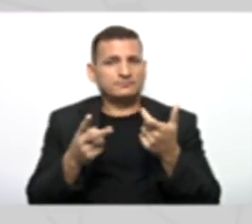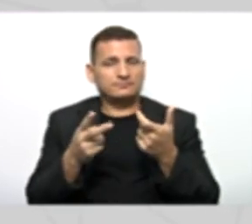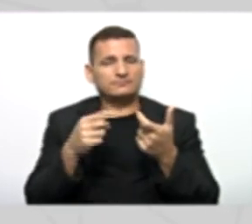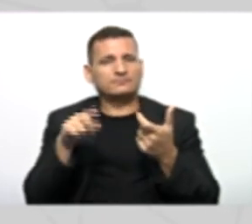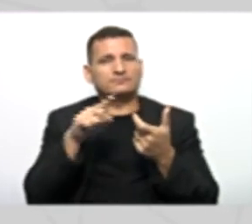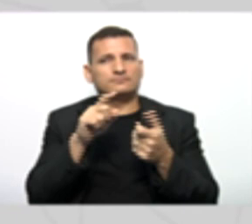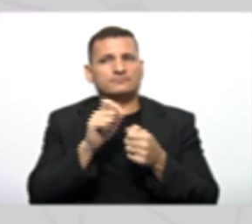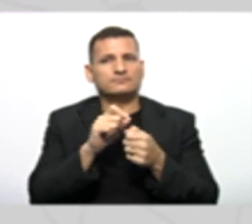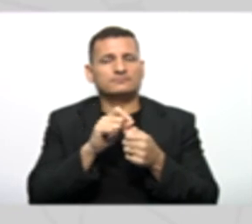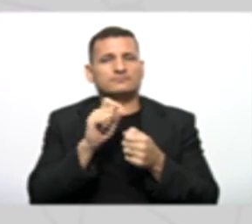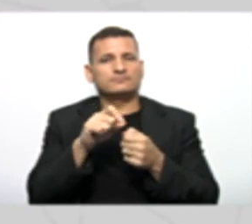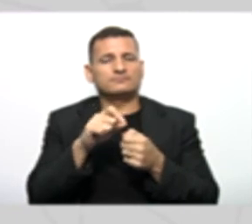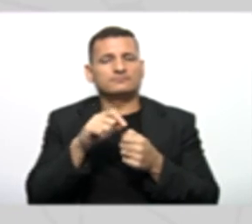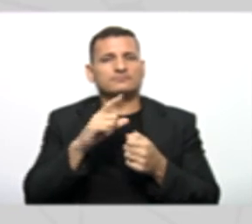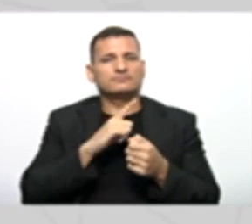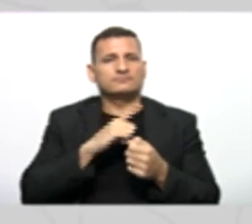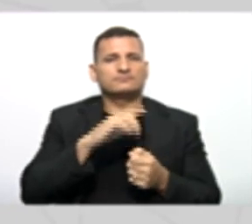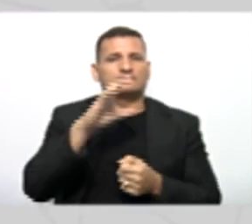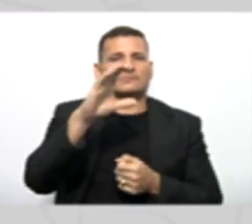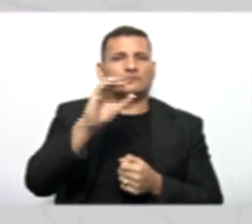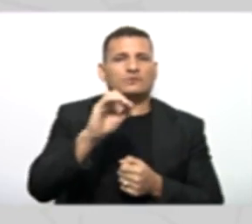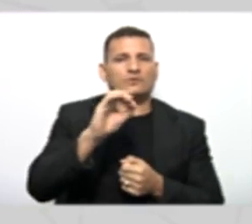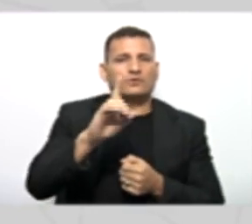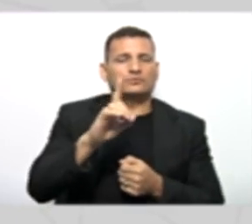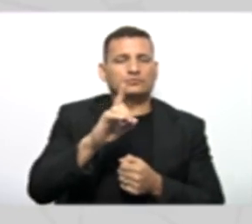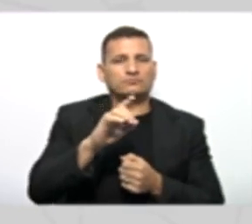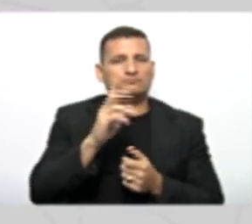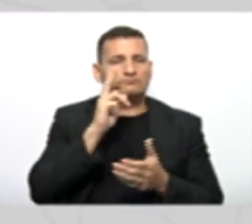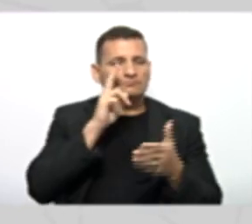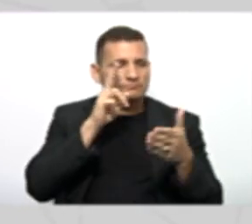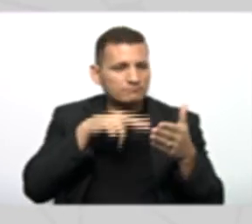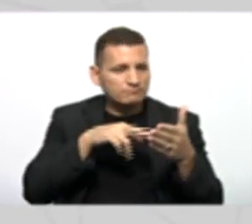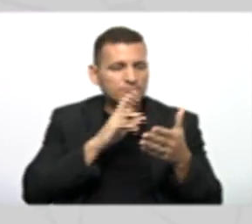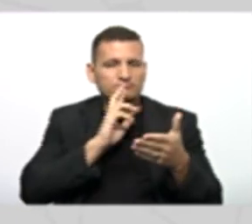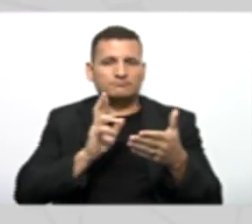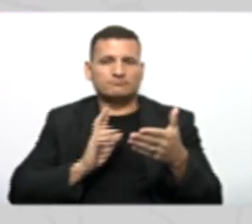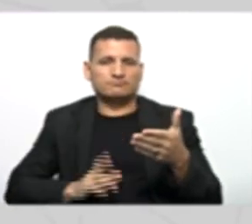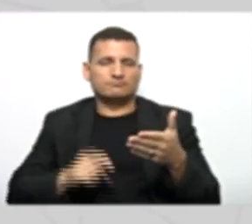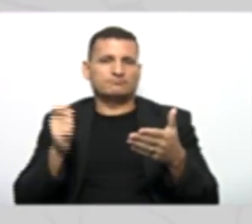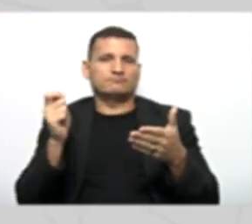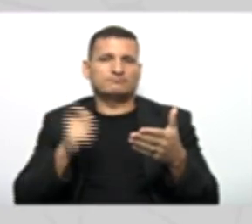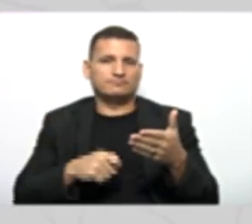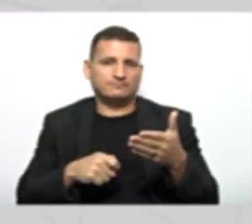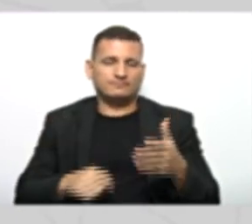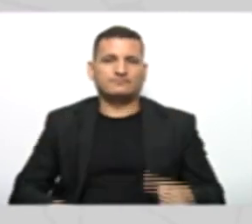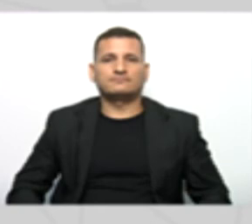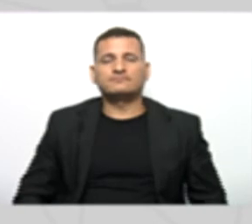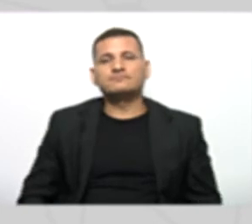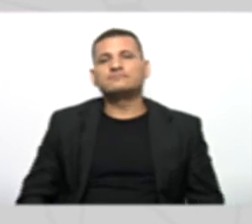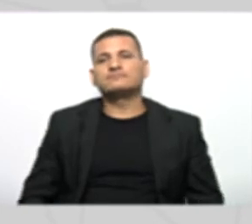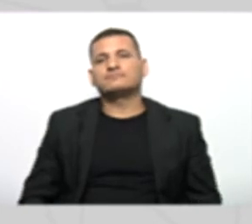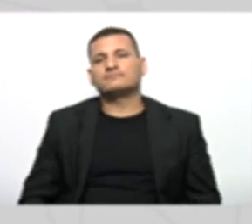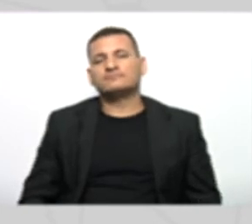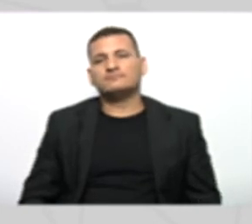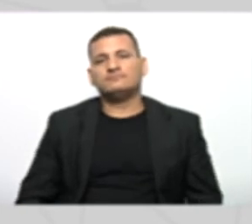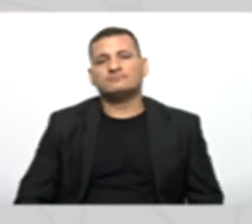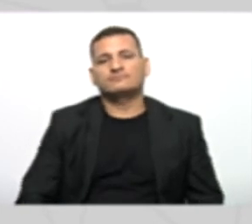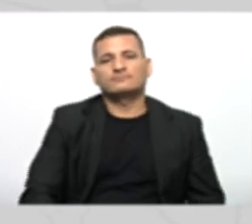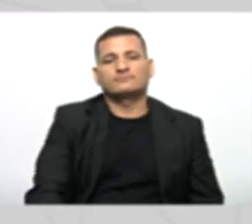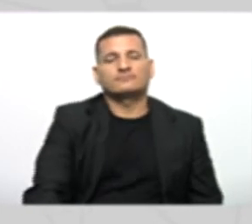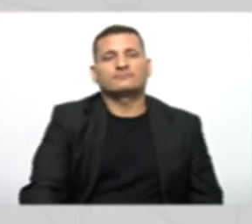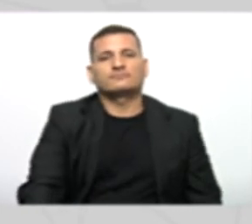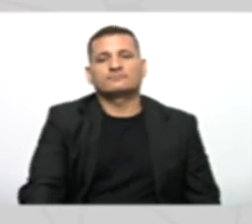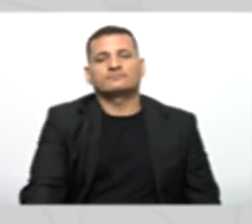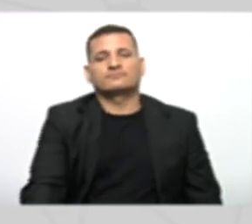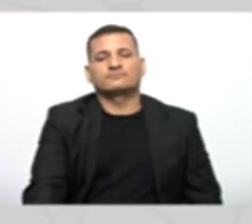iriam ter O código Para responder Essa questão Até mais do que Ela estava pedindo Tá ok Aí eu